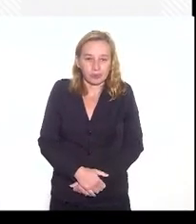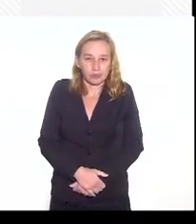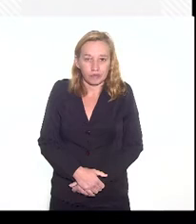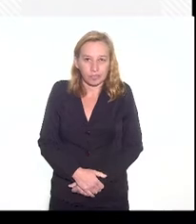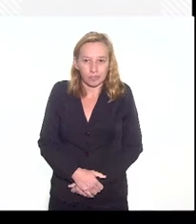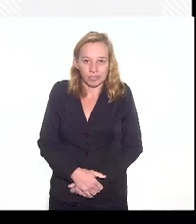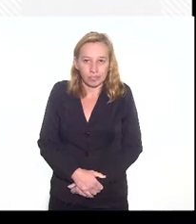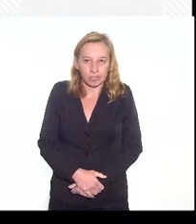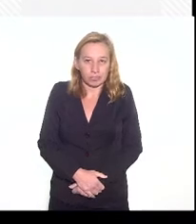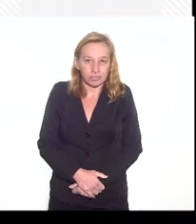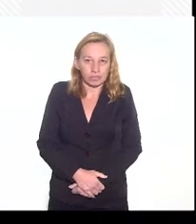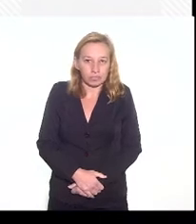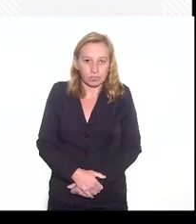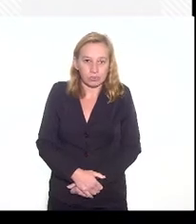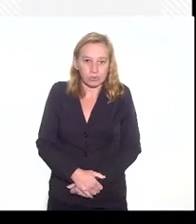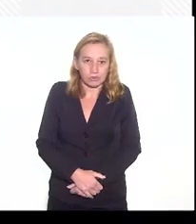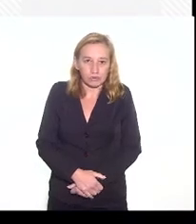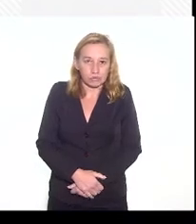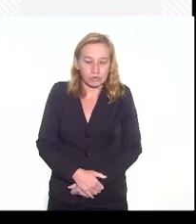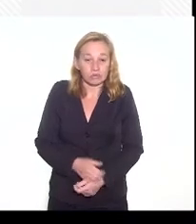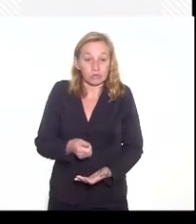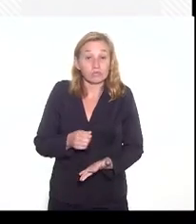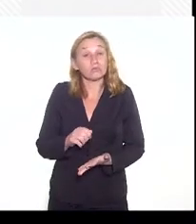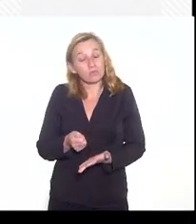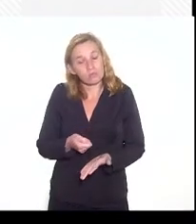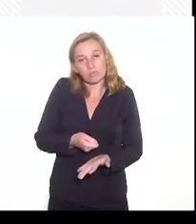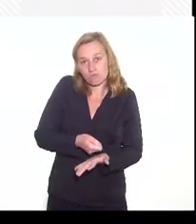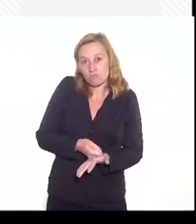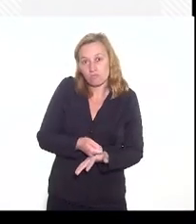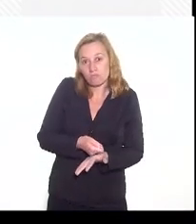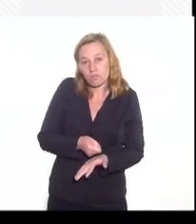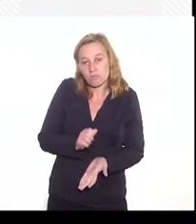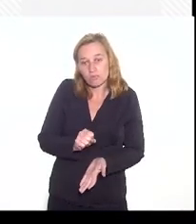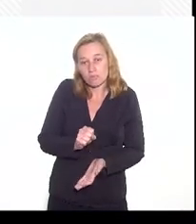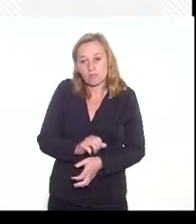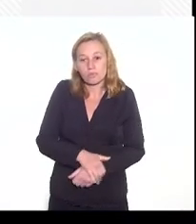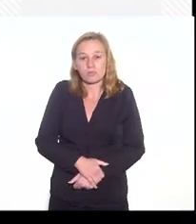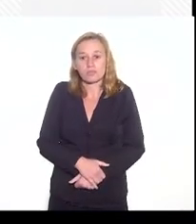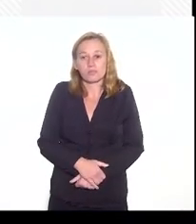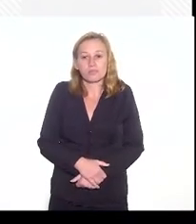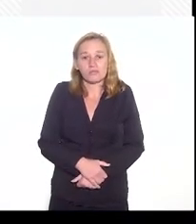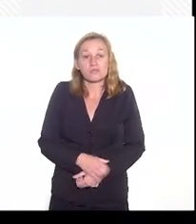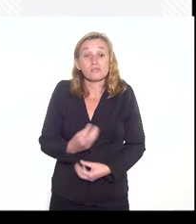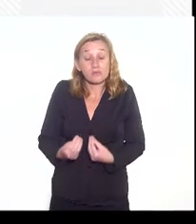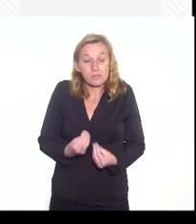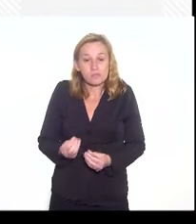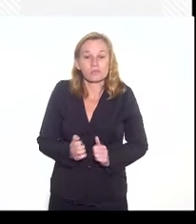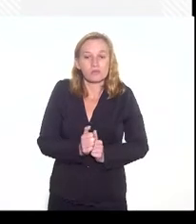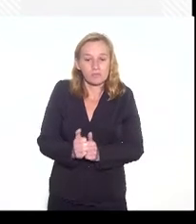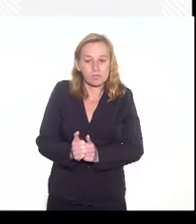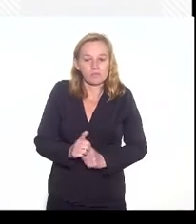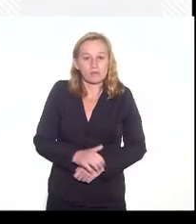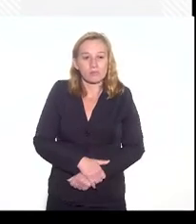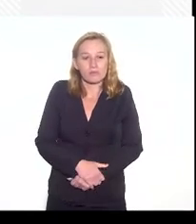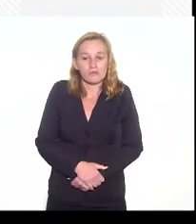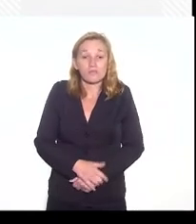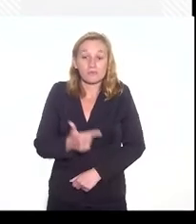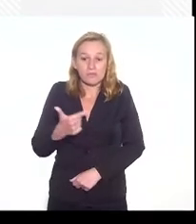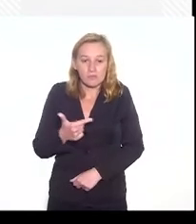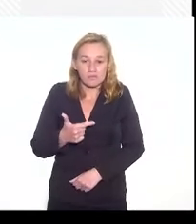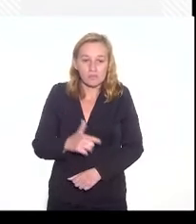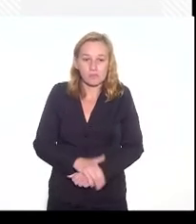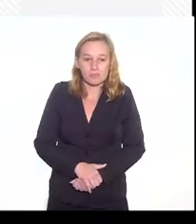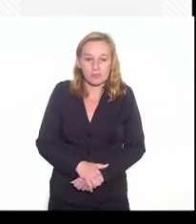uma das condições obrigatórias e aí a gente tem que ver como é que pode conduzir isso. Segundo, é